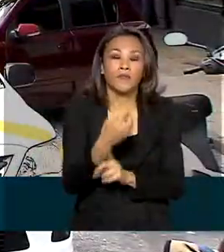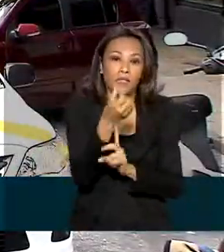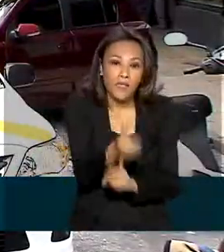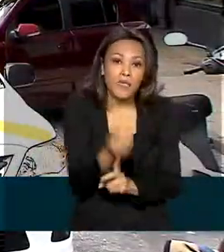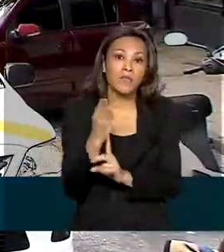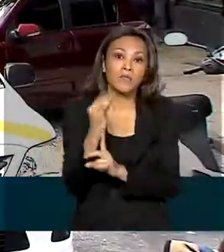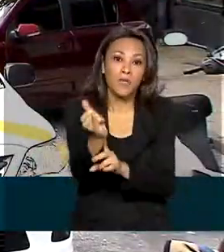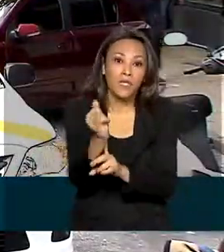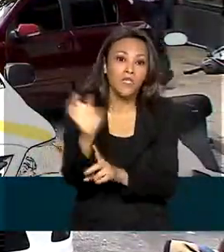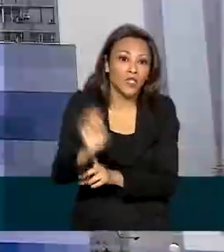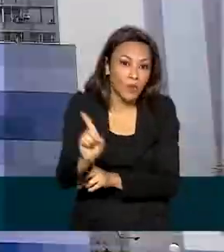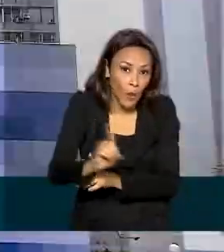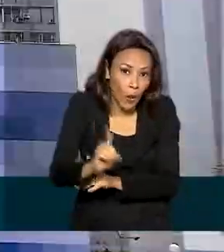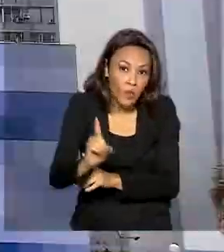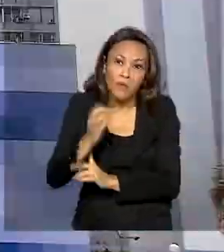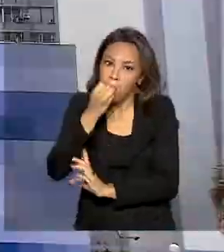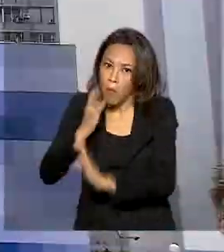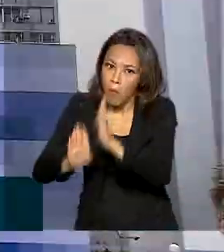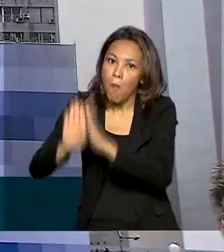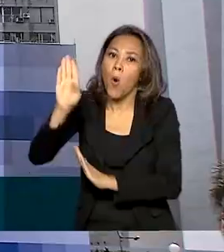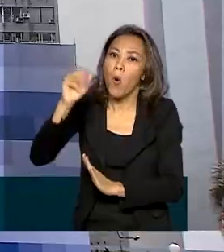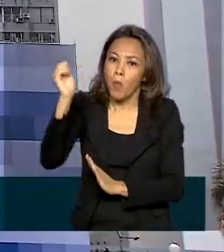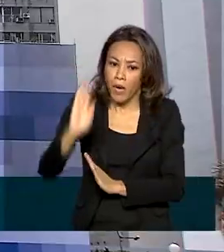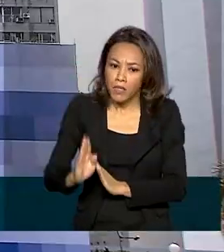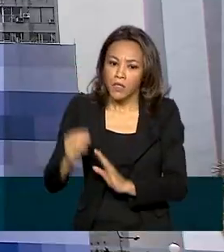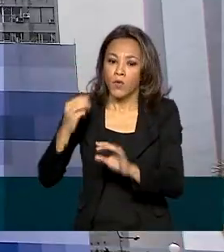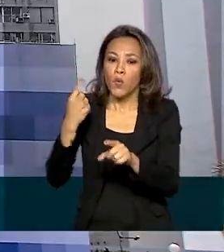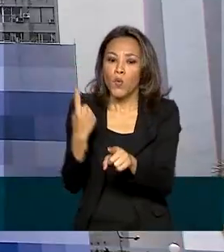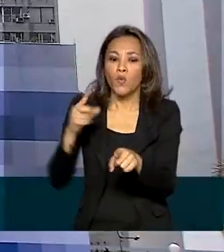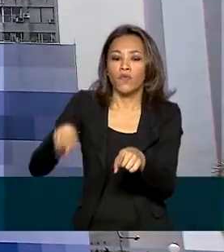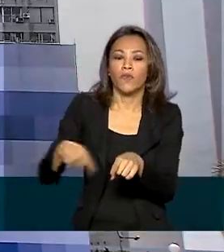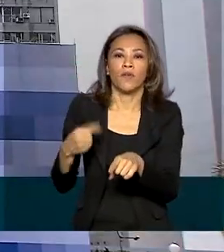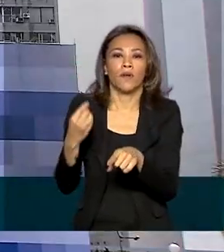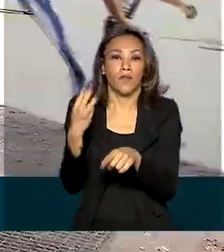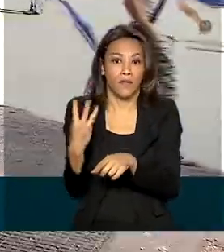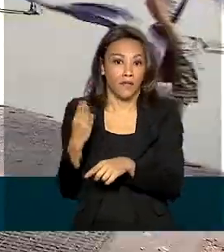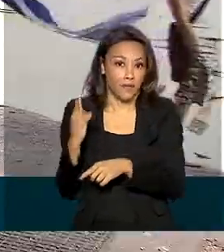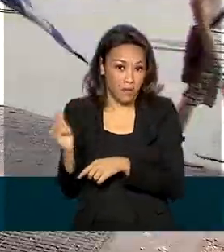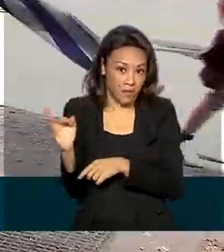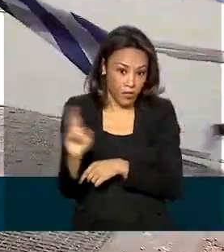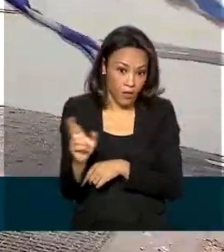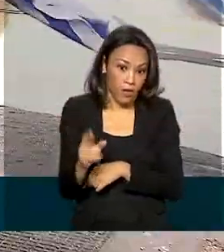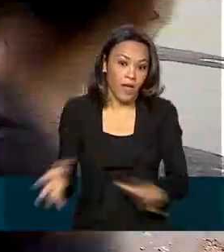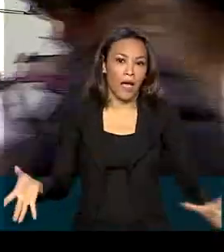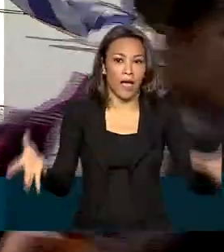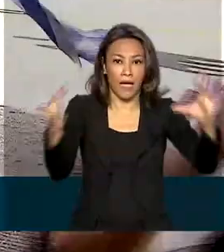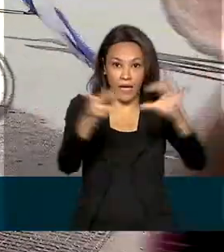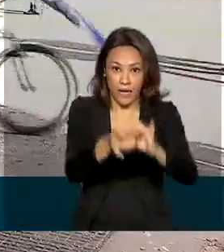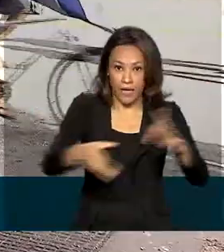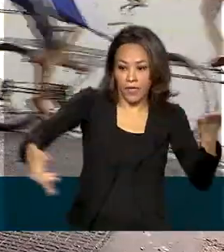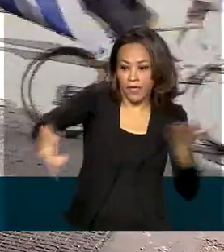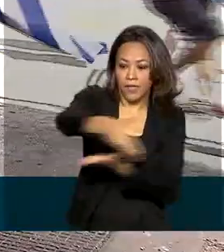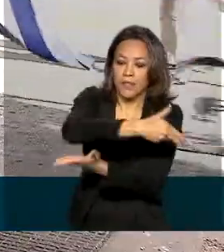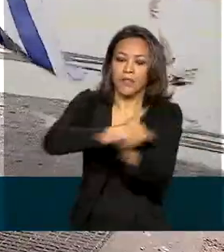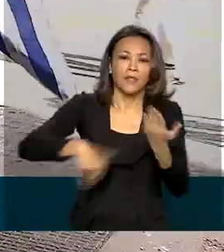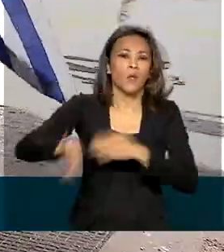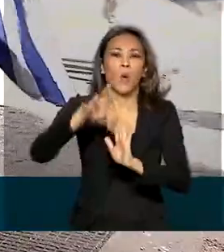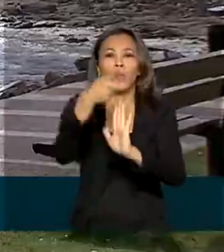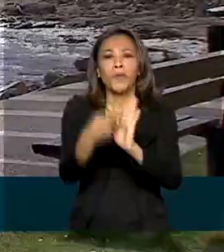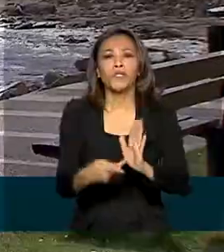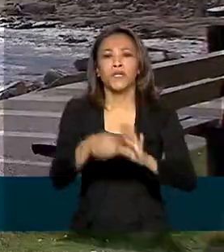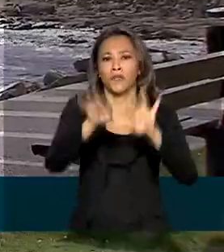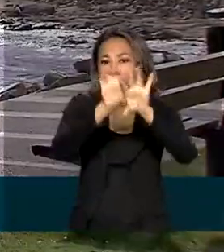com superávit para o Brasil de 1,3 bilhão de dólares. A integração da região com projetos de